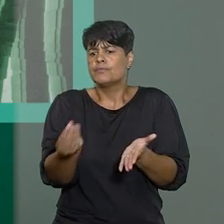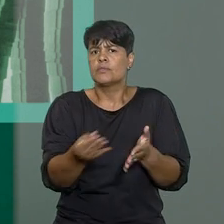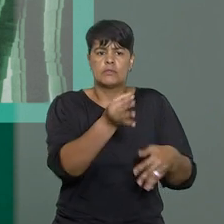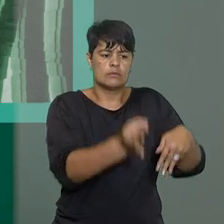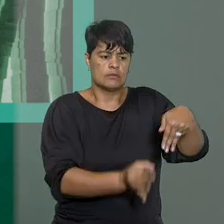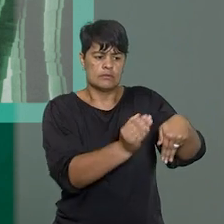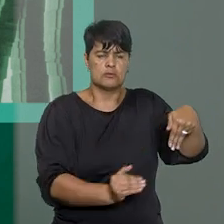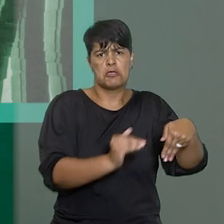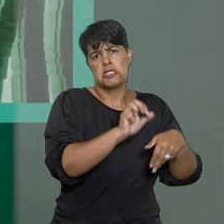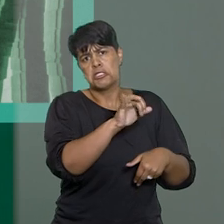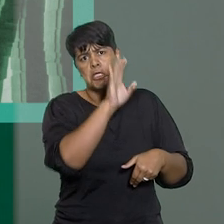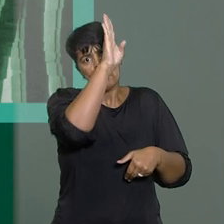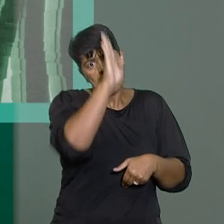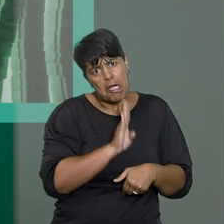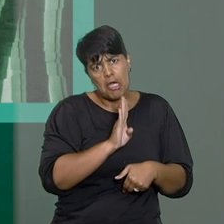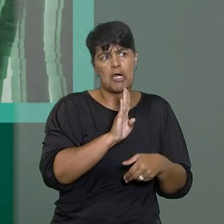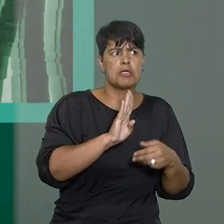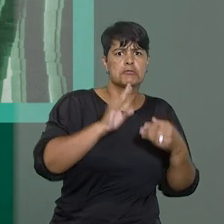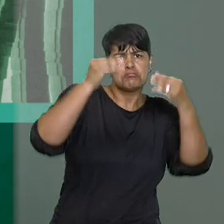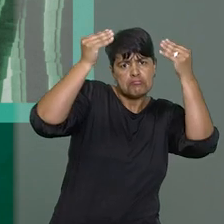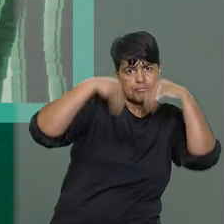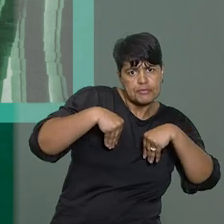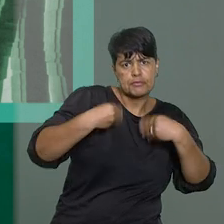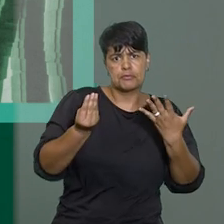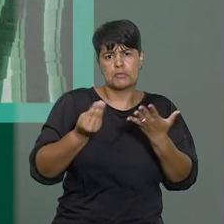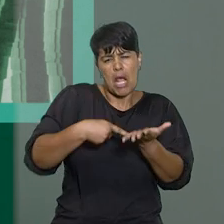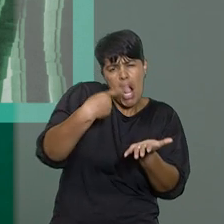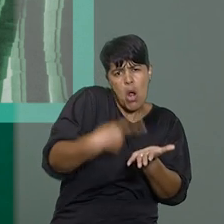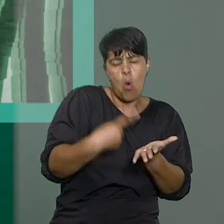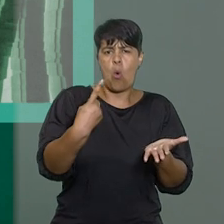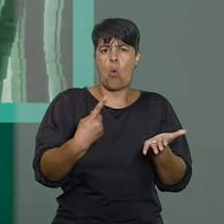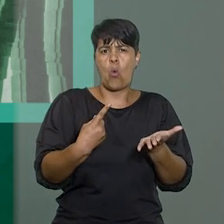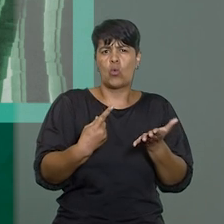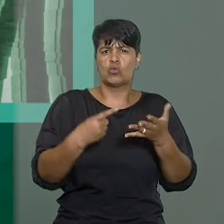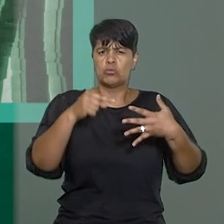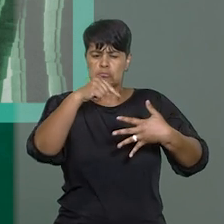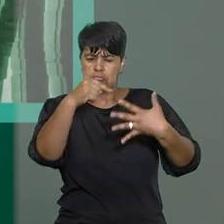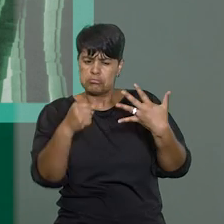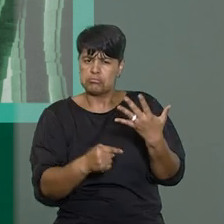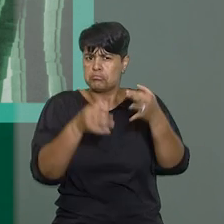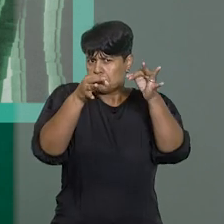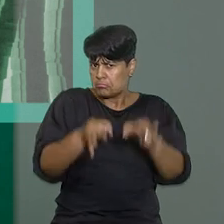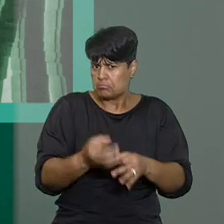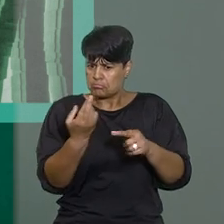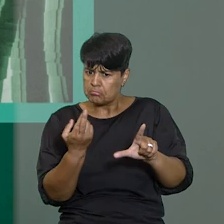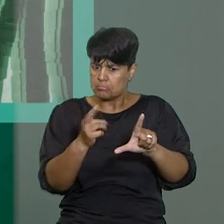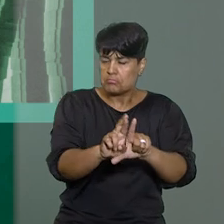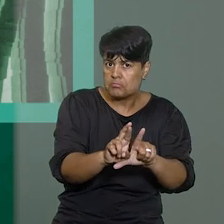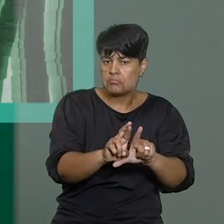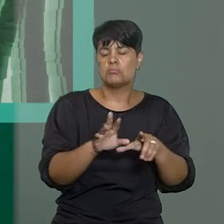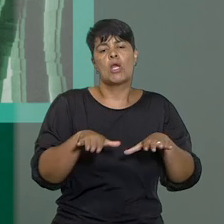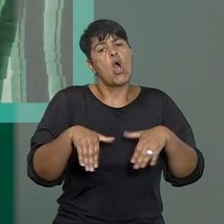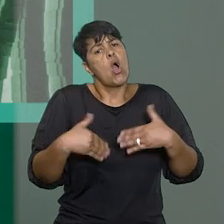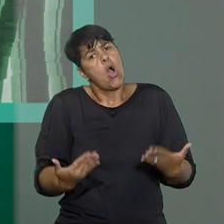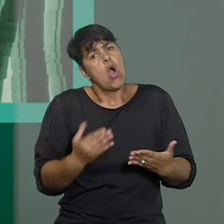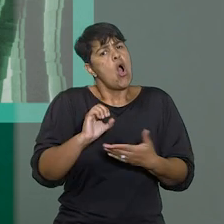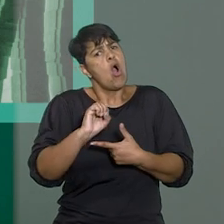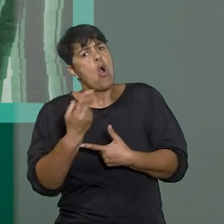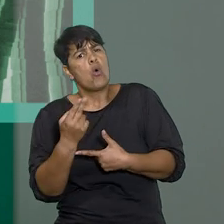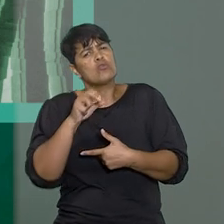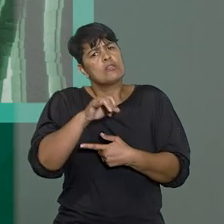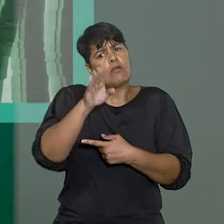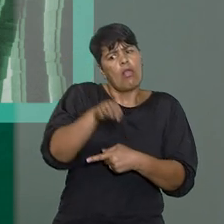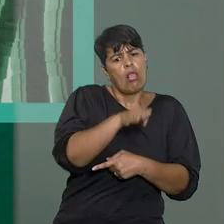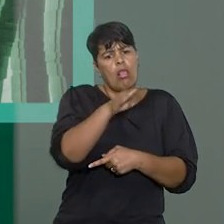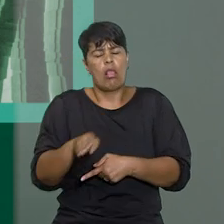como gratuidade, desistências, acordos, regularização da representação processual, o eventual cancelamento